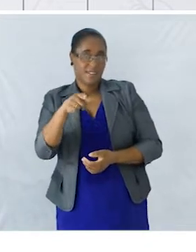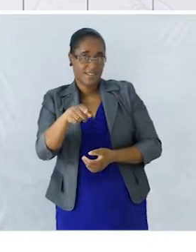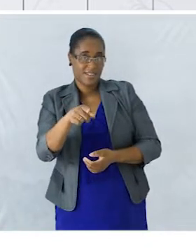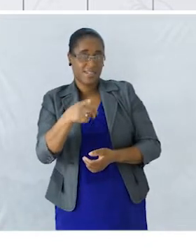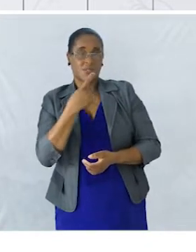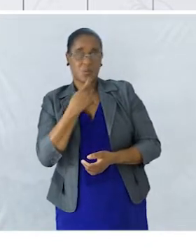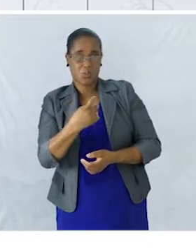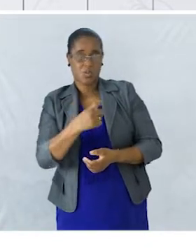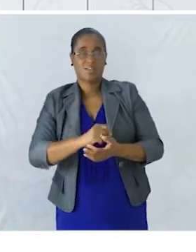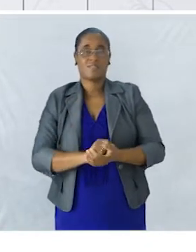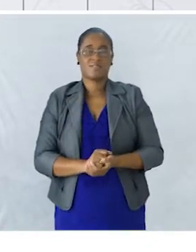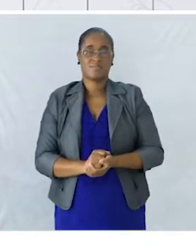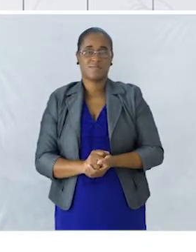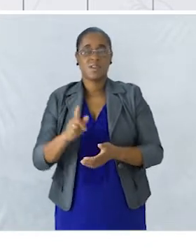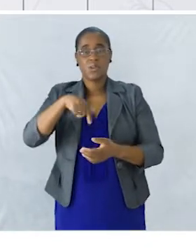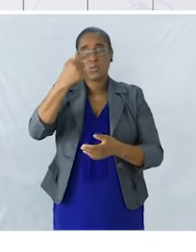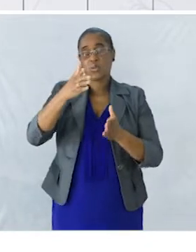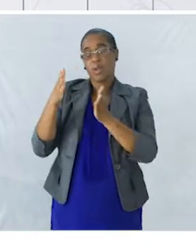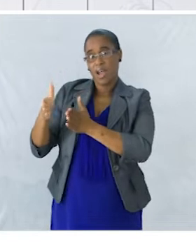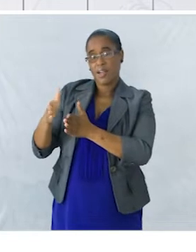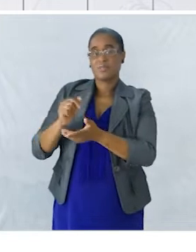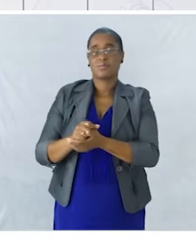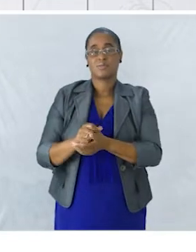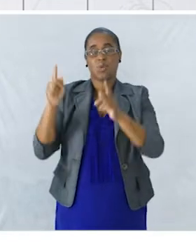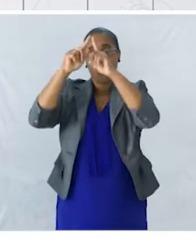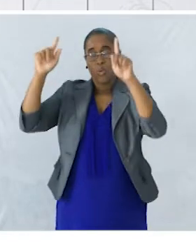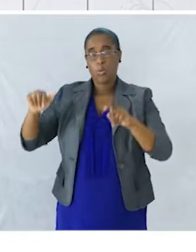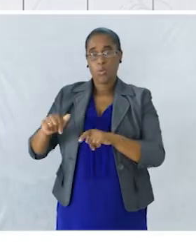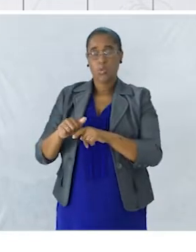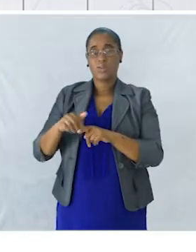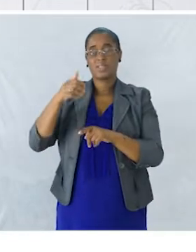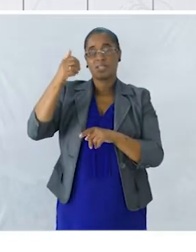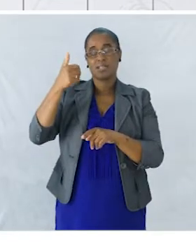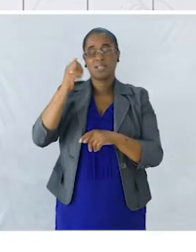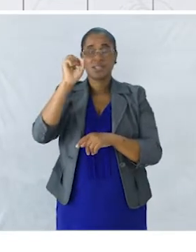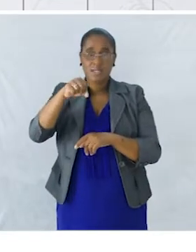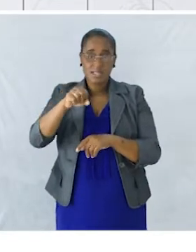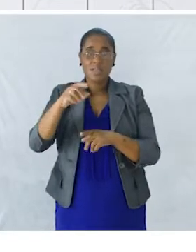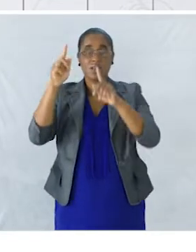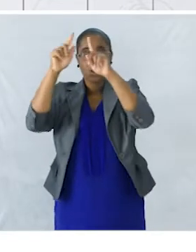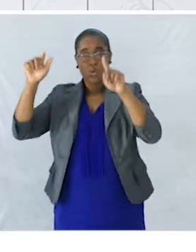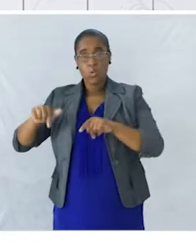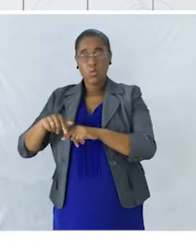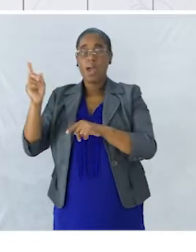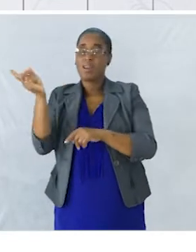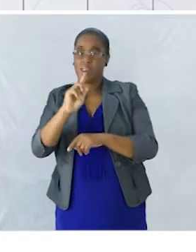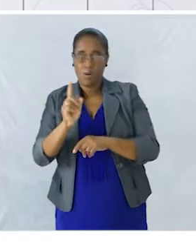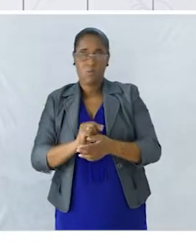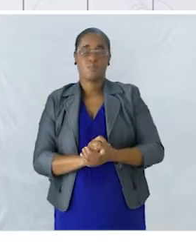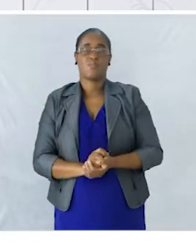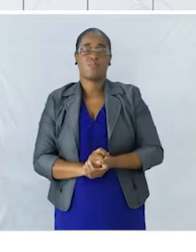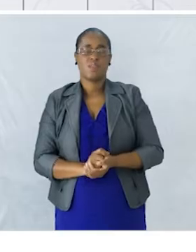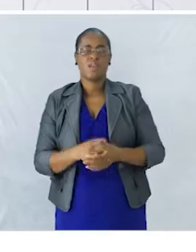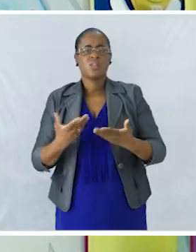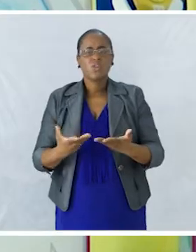perguntas E do outro lado Coluna Sim Coluna Não Então vão perguntar